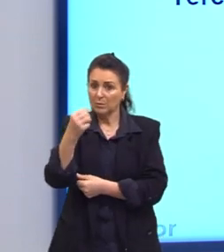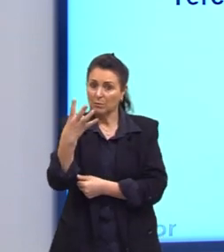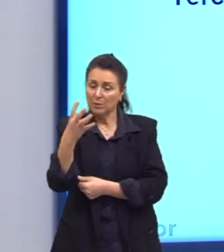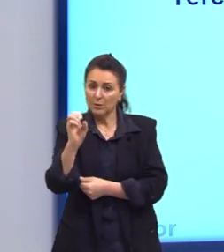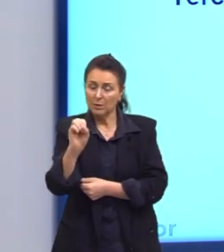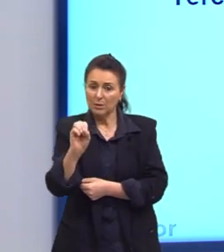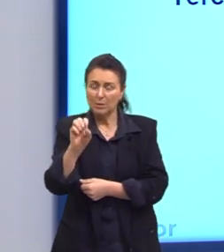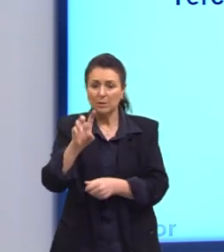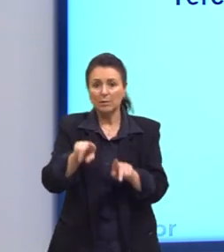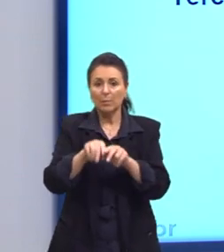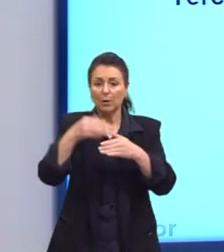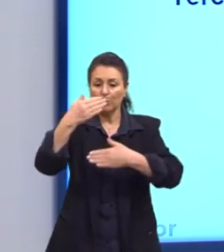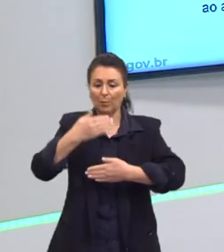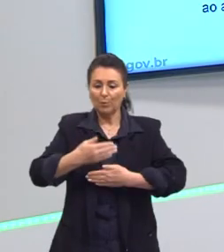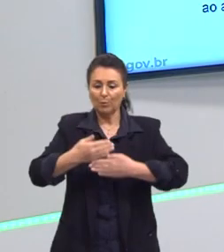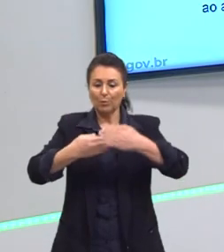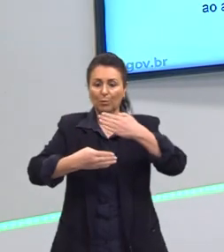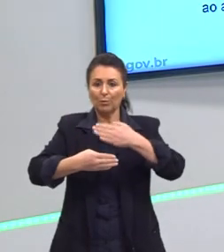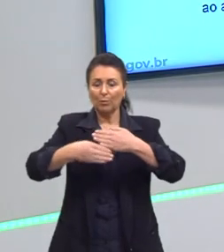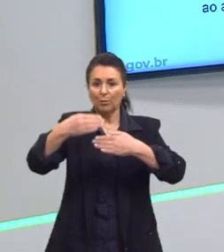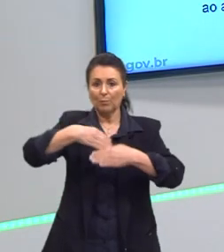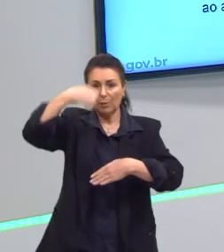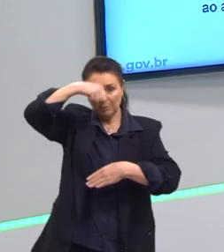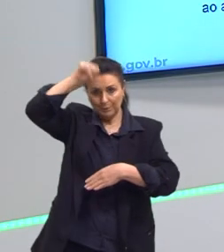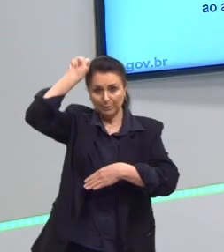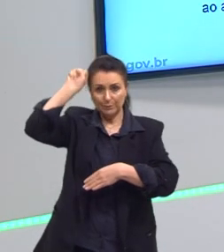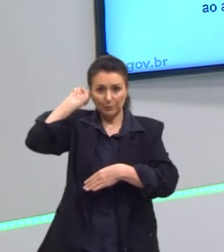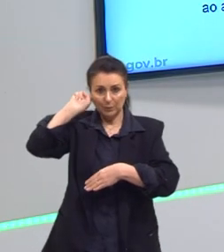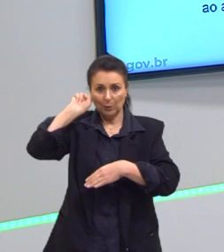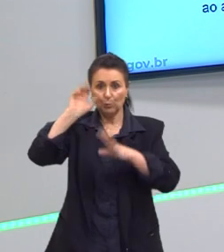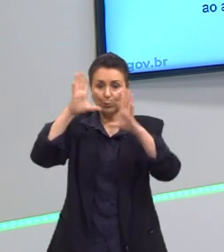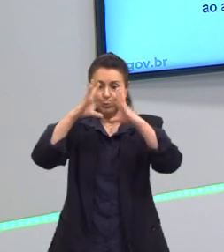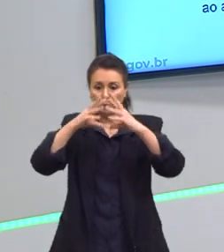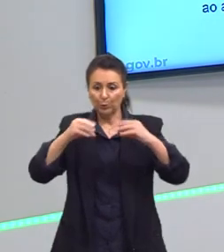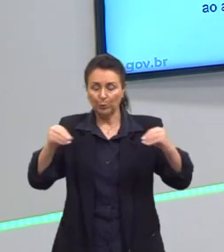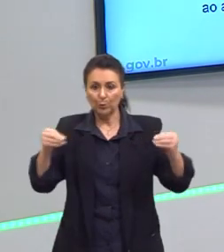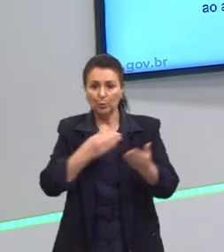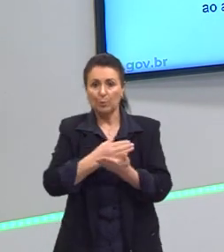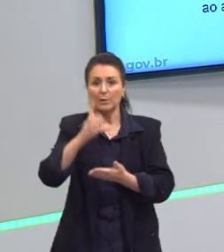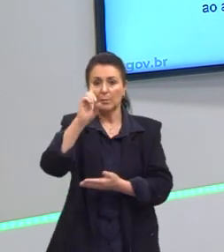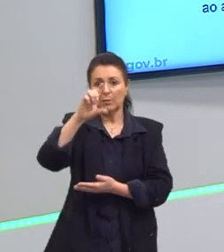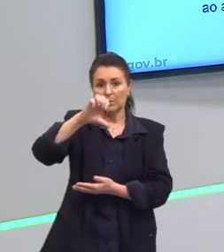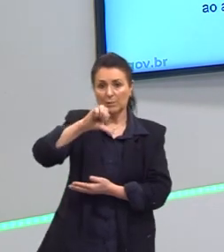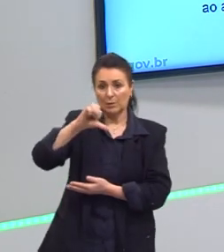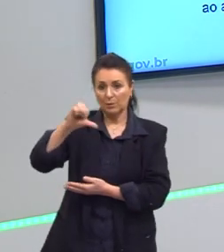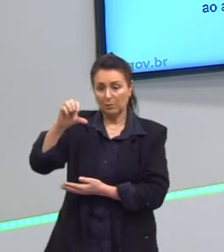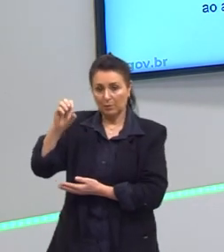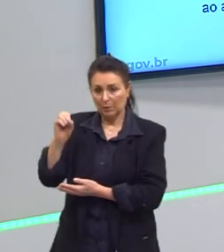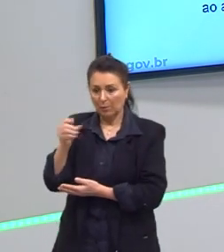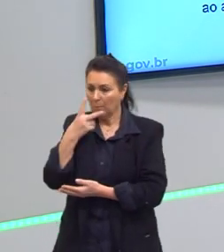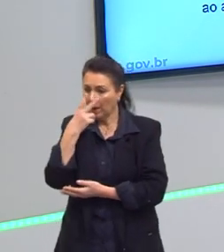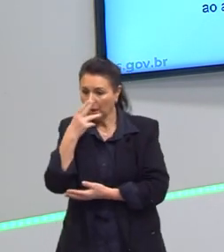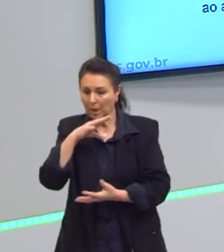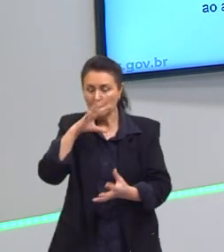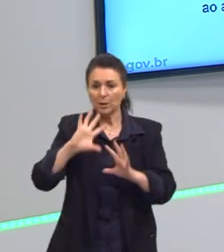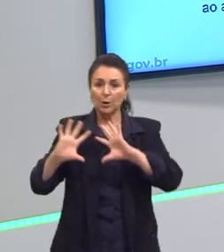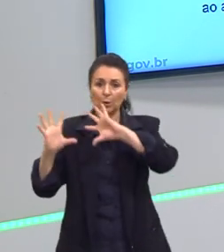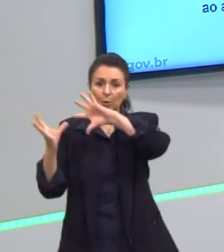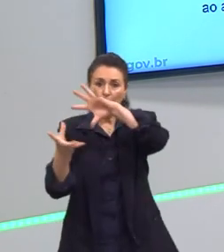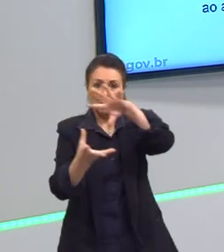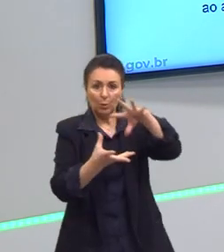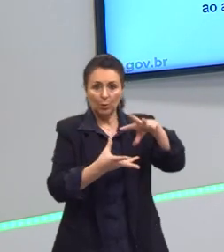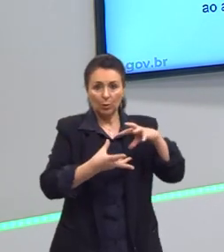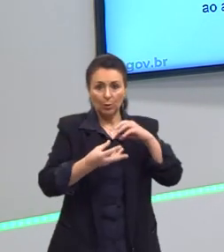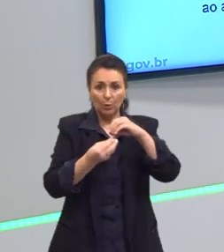queda do Muro do Belém, aqui ela se intensifica muito a partir de 1990, dá essa impressão agora que o mundo virou um só, então a partir de 1990,